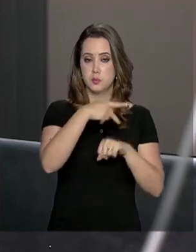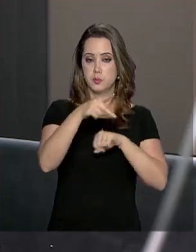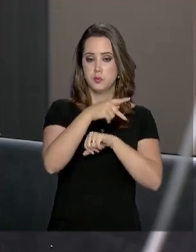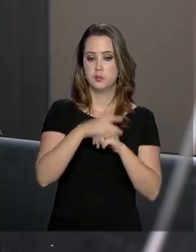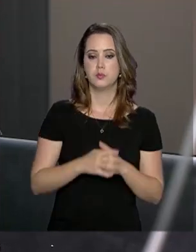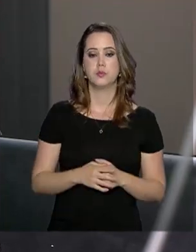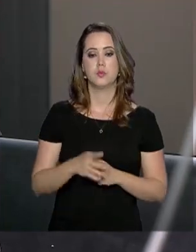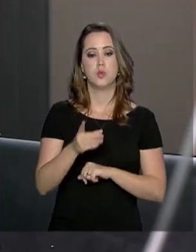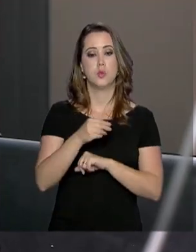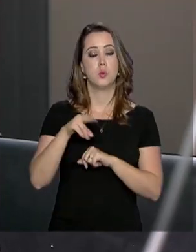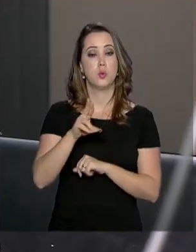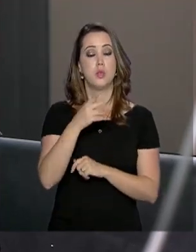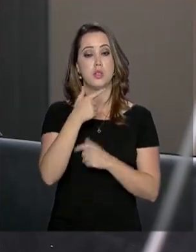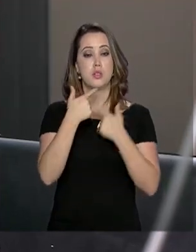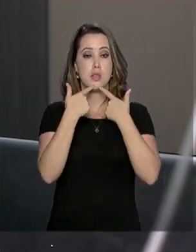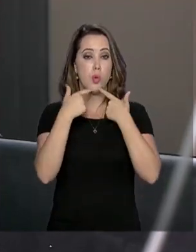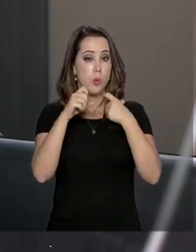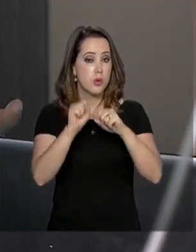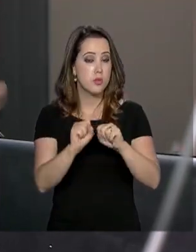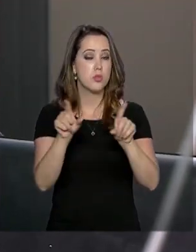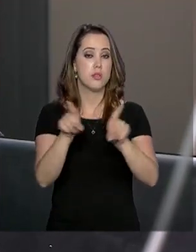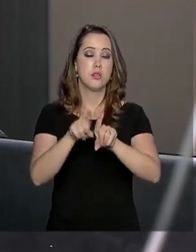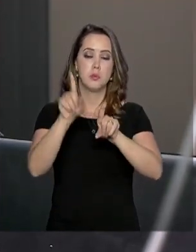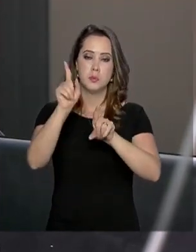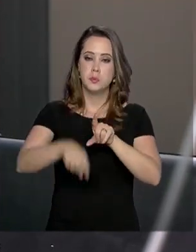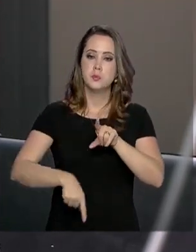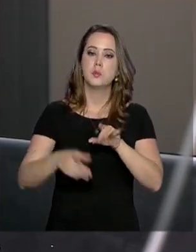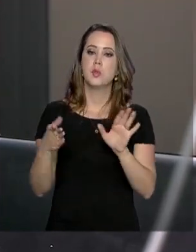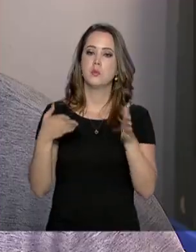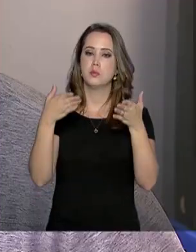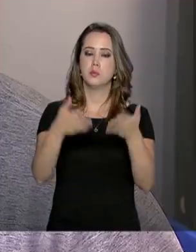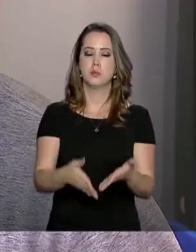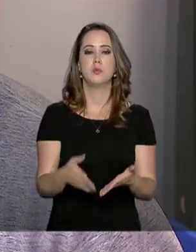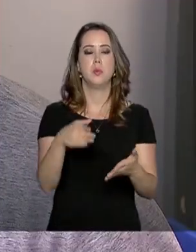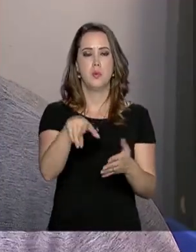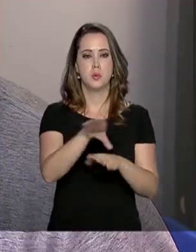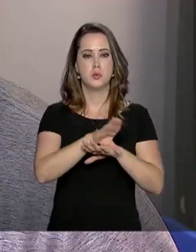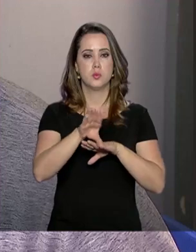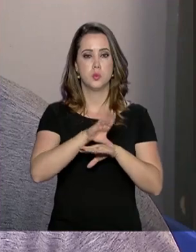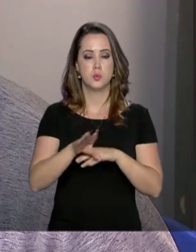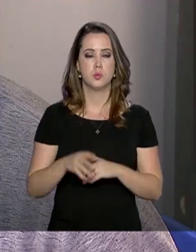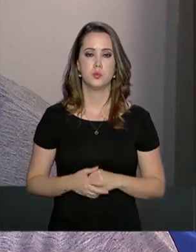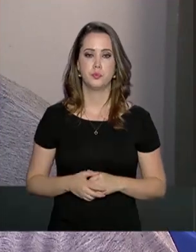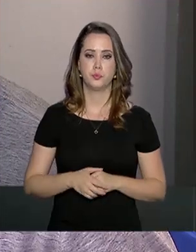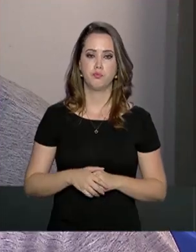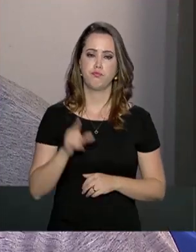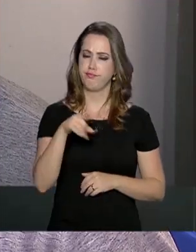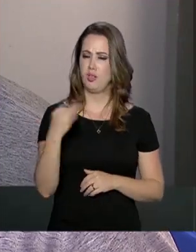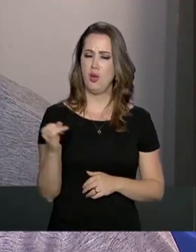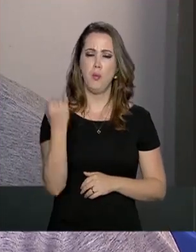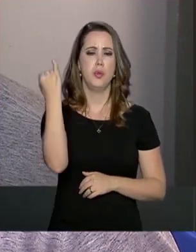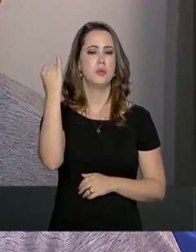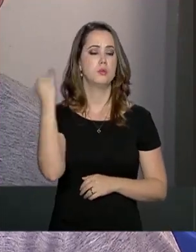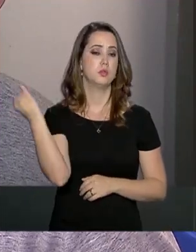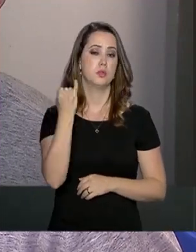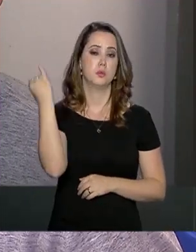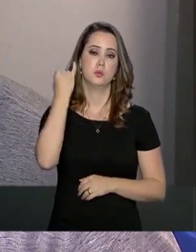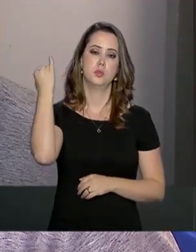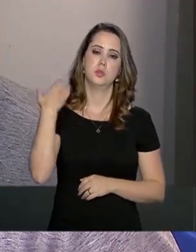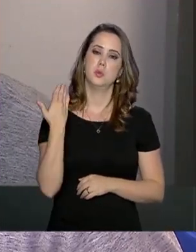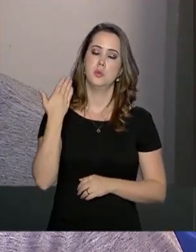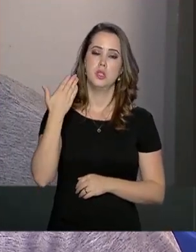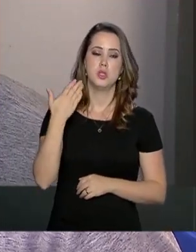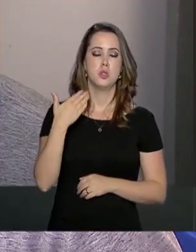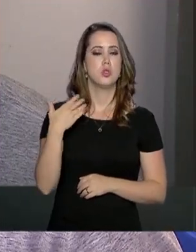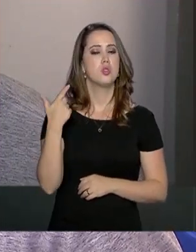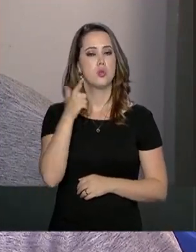em linguística, Emanuel, também faz parte do Idioma Sem Fronteiras. O Idioma Sem Fronteiras é uma ótima oportunidade para a gente conseguir